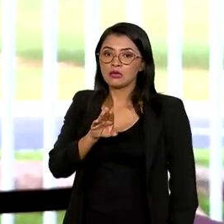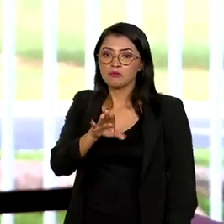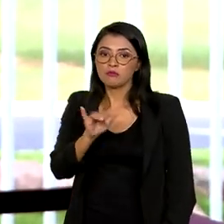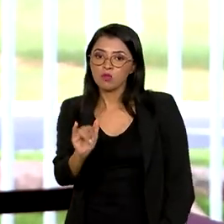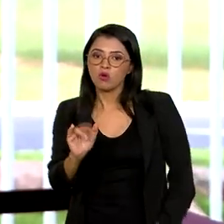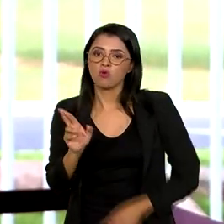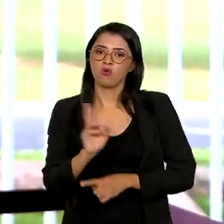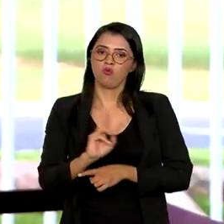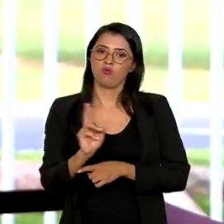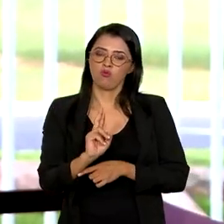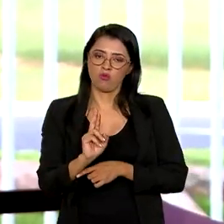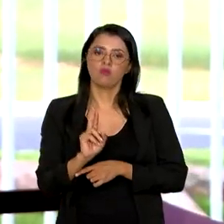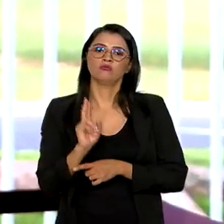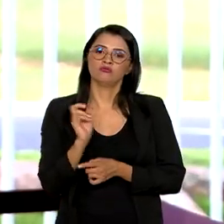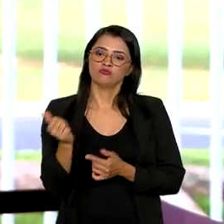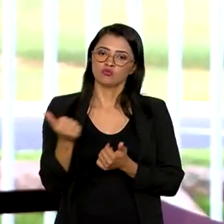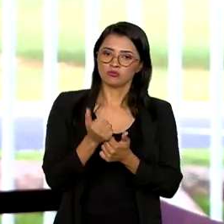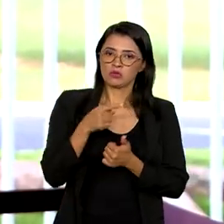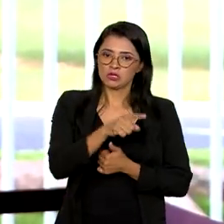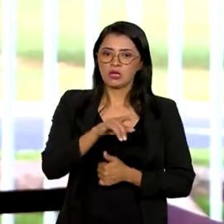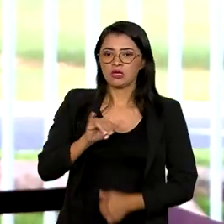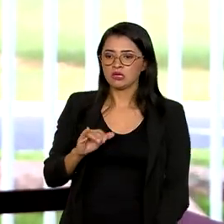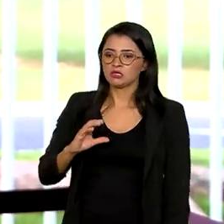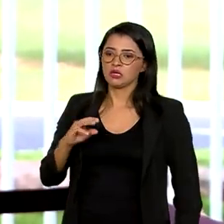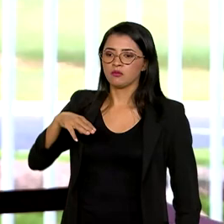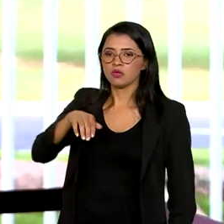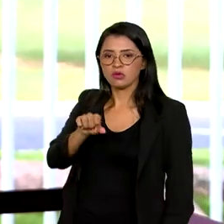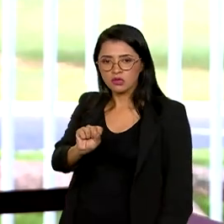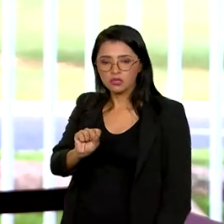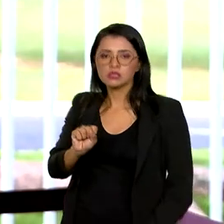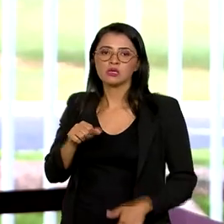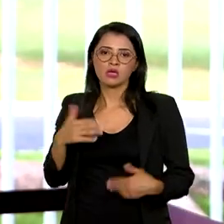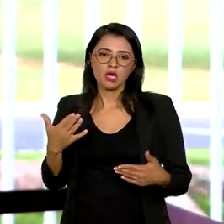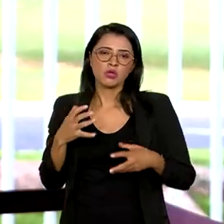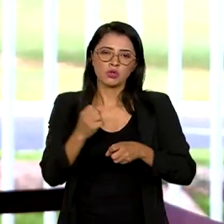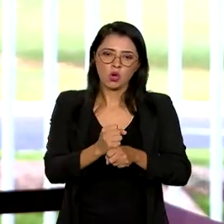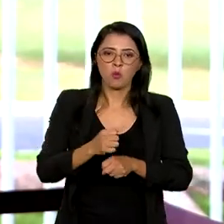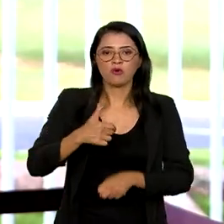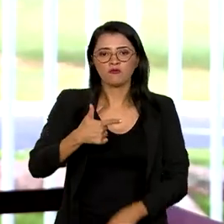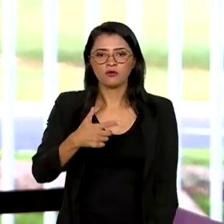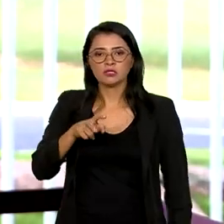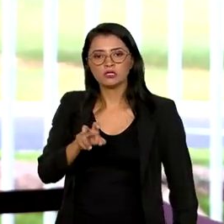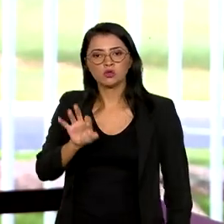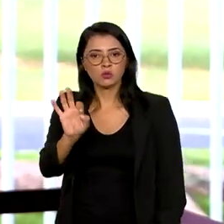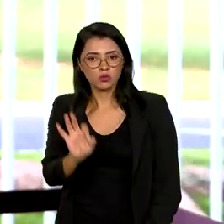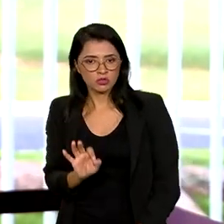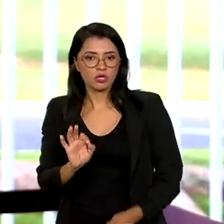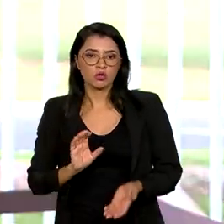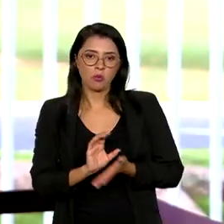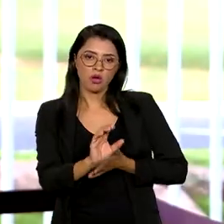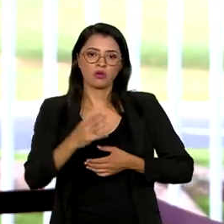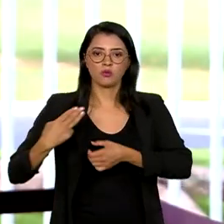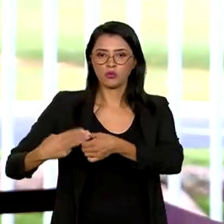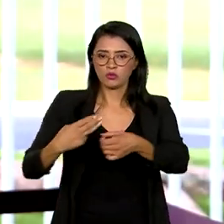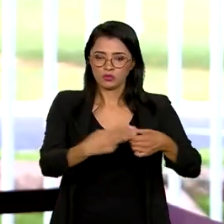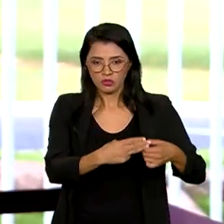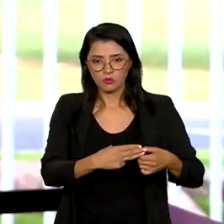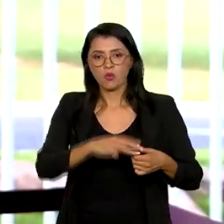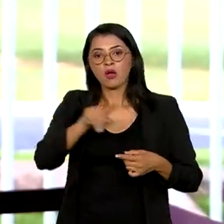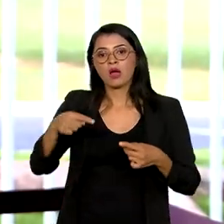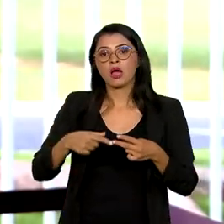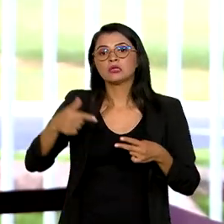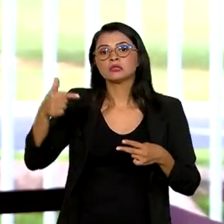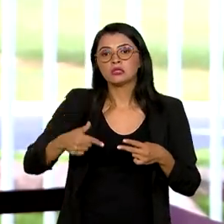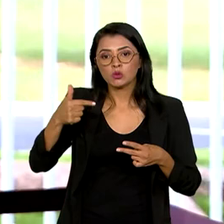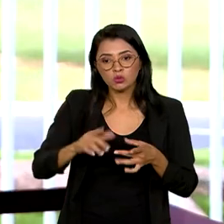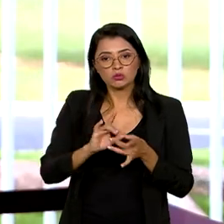de reais de compensação do ICMS, como isso cerca de 25% vai para os municípios. A segunda medida